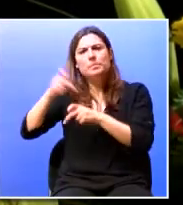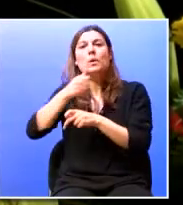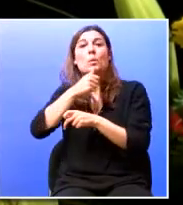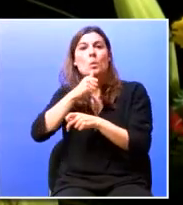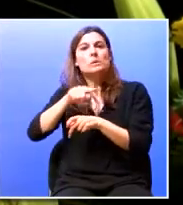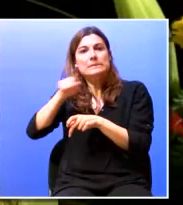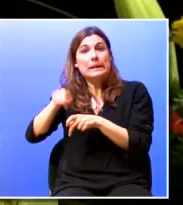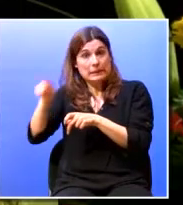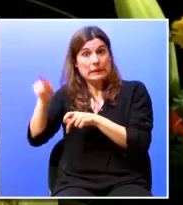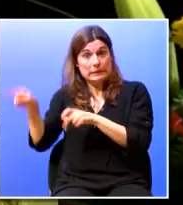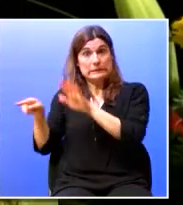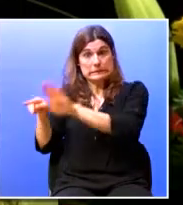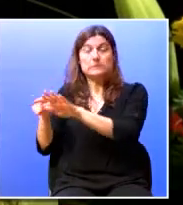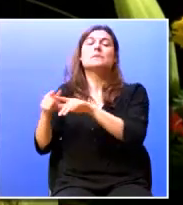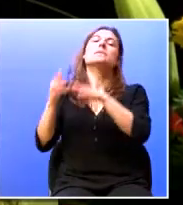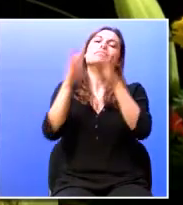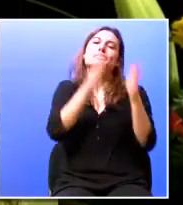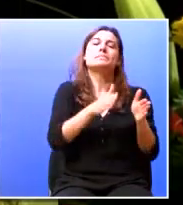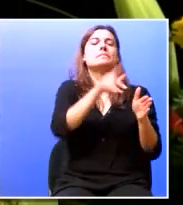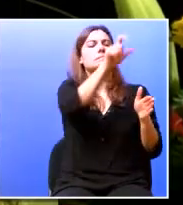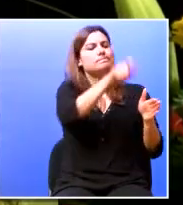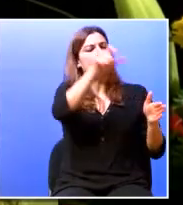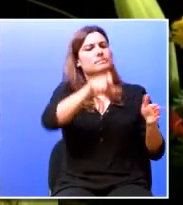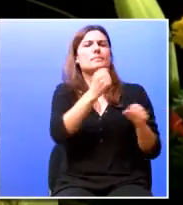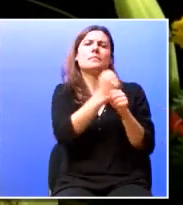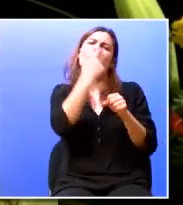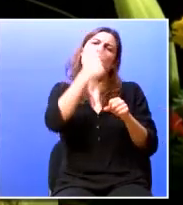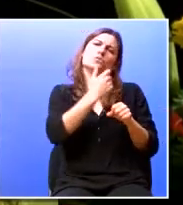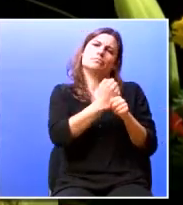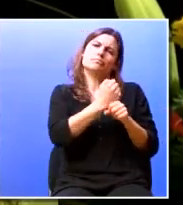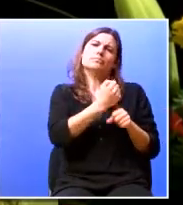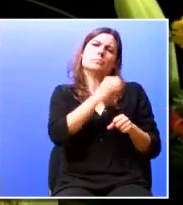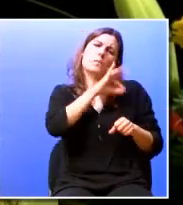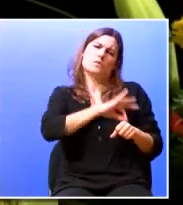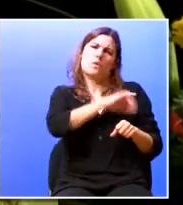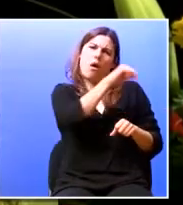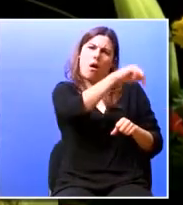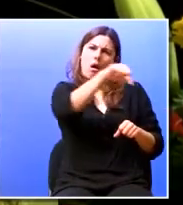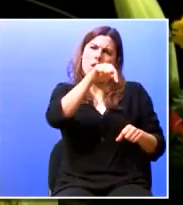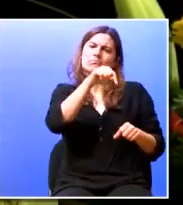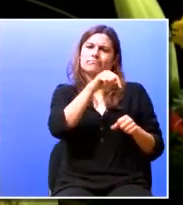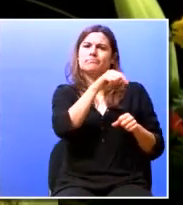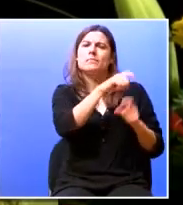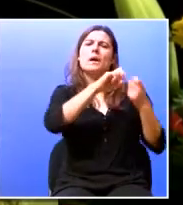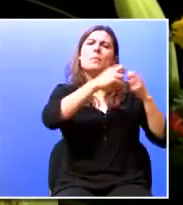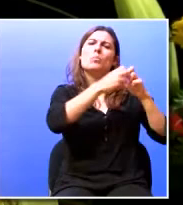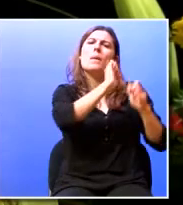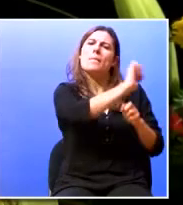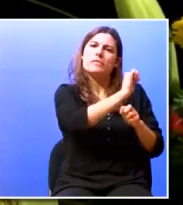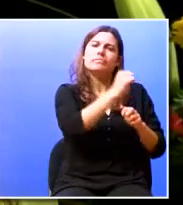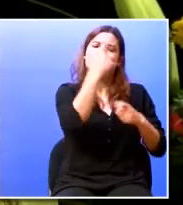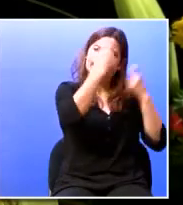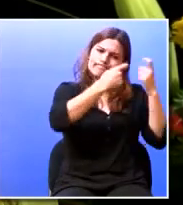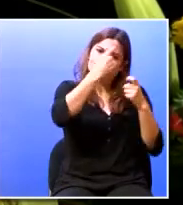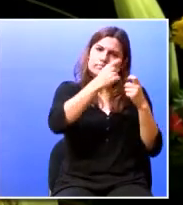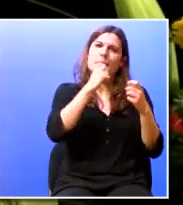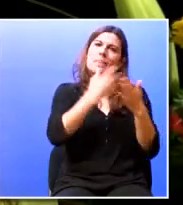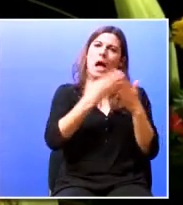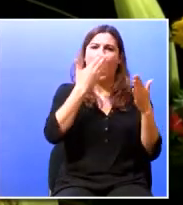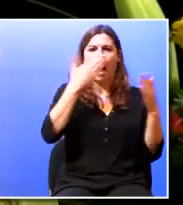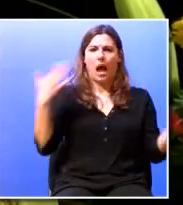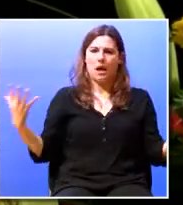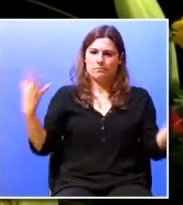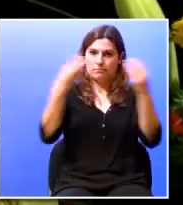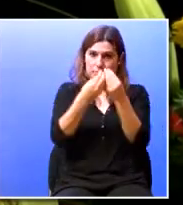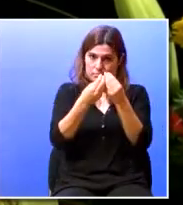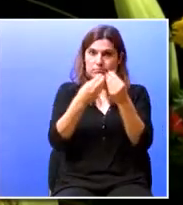modo também como os profissionais refletem os problemas que têm e como é que se pode, deste cruzamento, haver